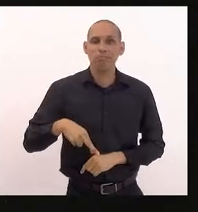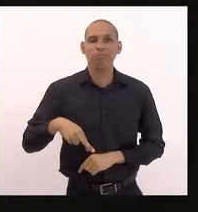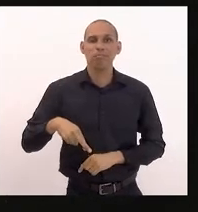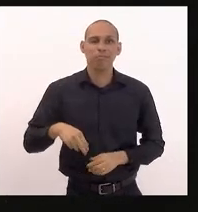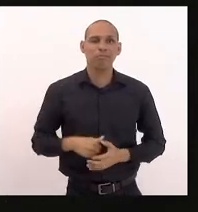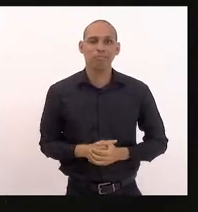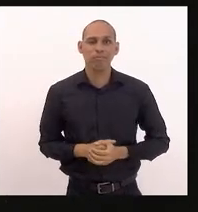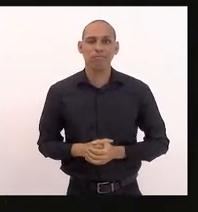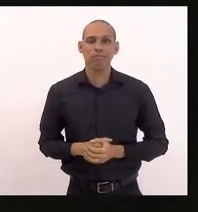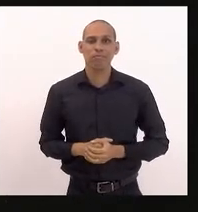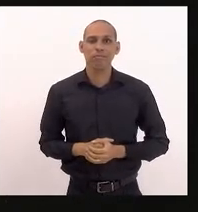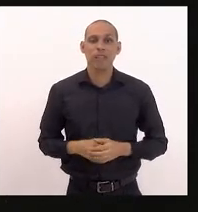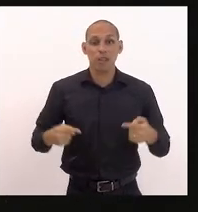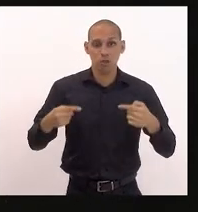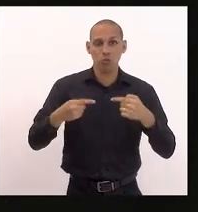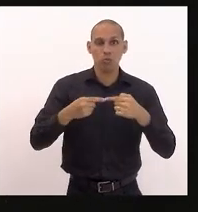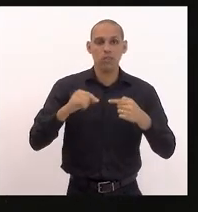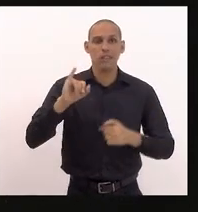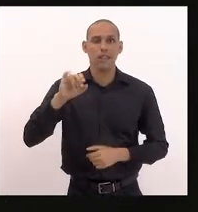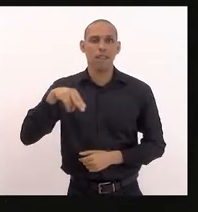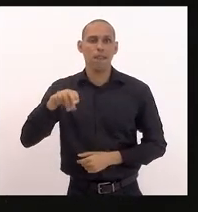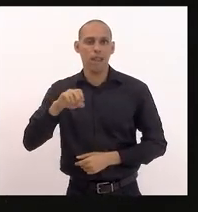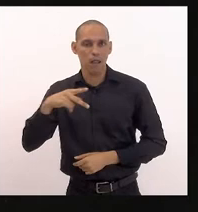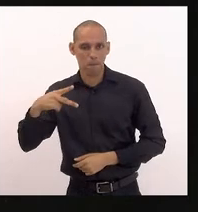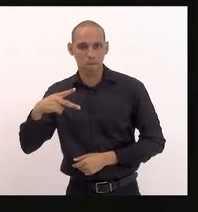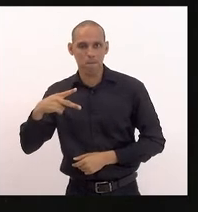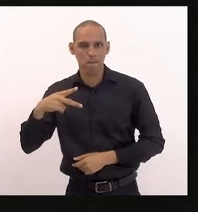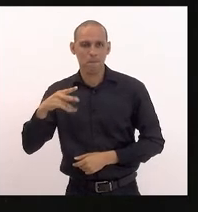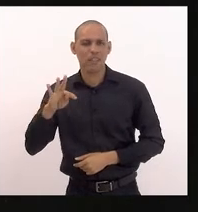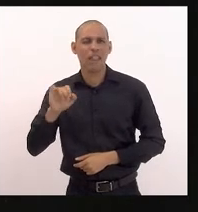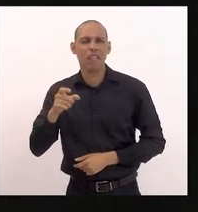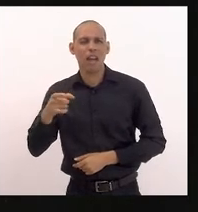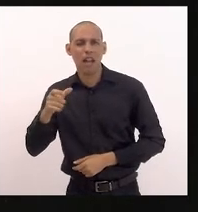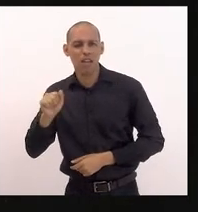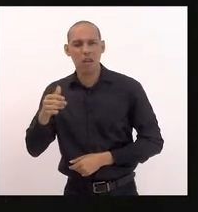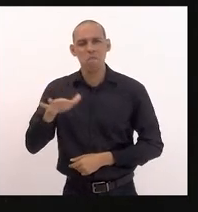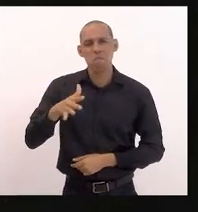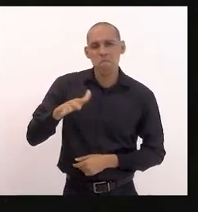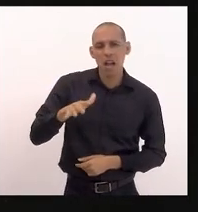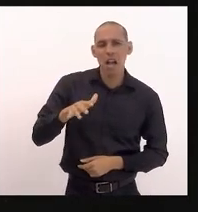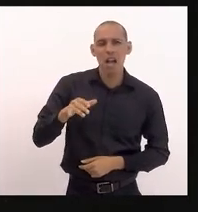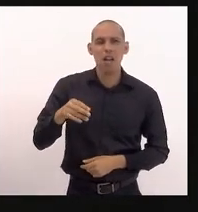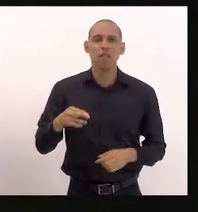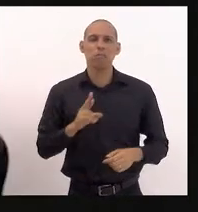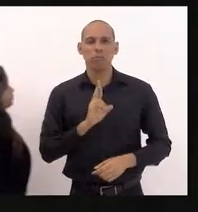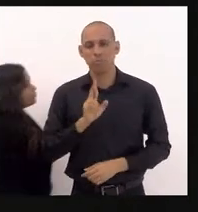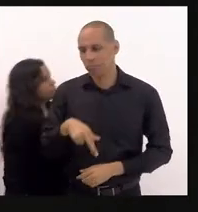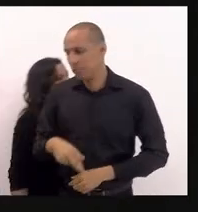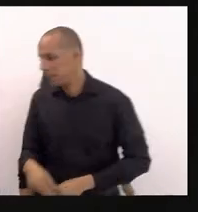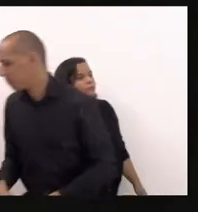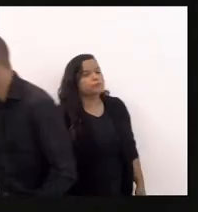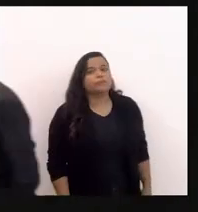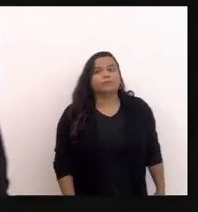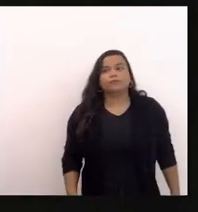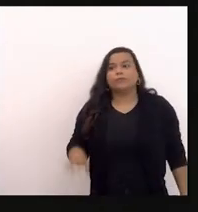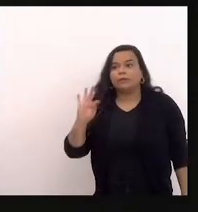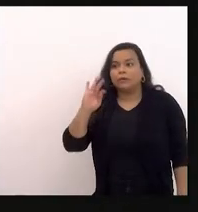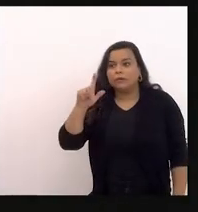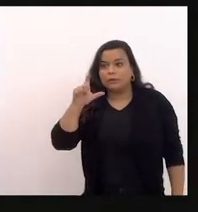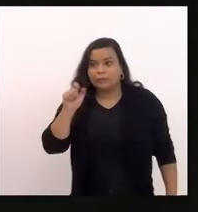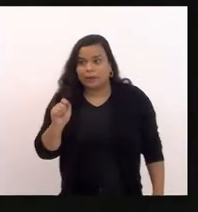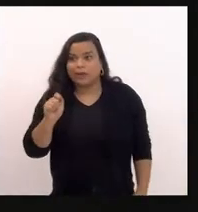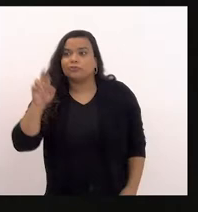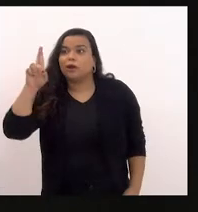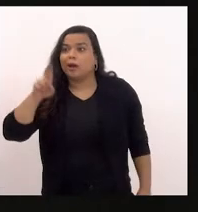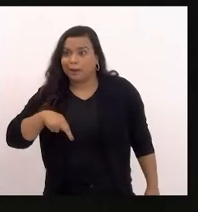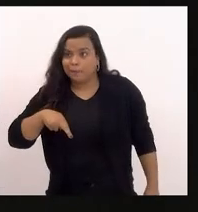segundo o INEP a taxa média de reprovação do quinto ano das escolas da rede municipal do Rio